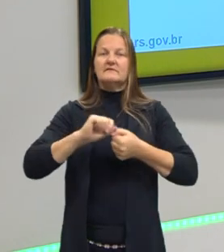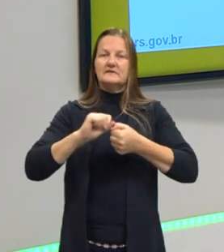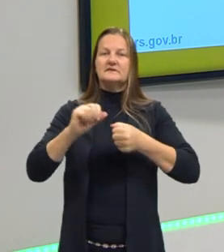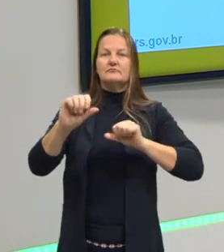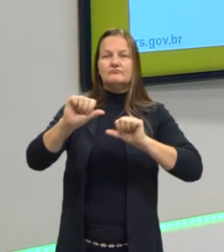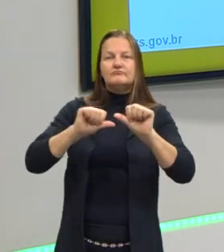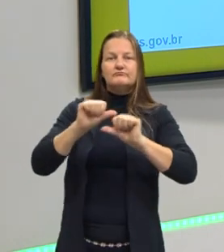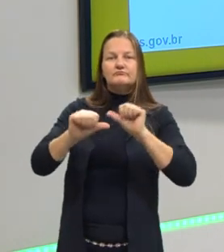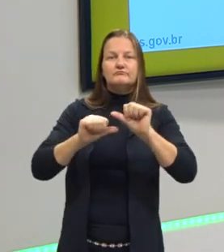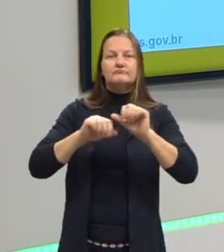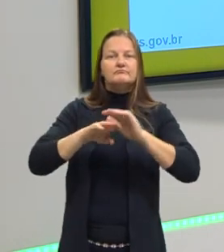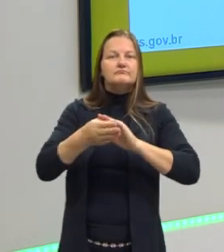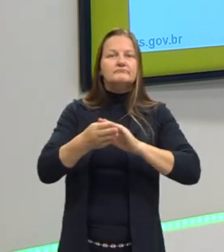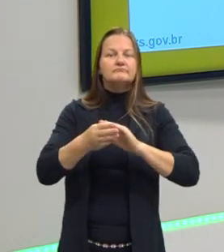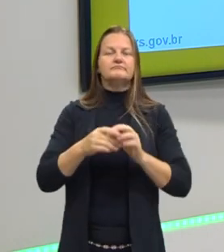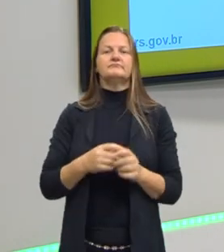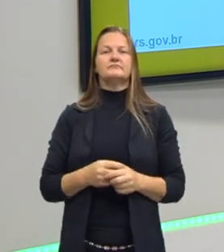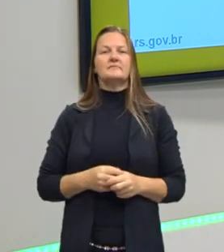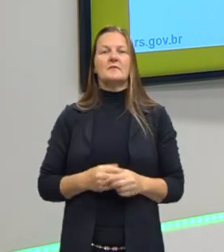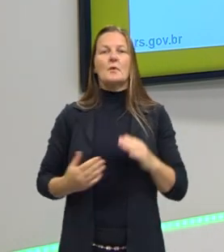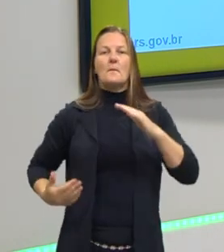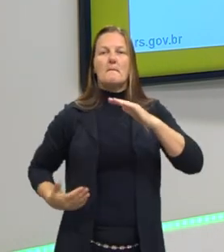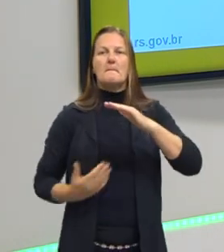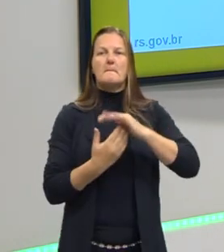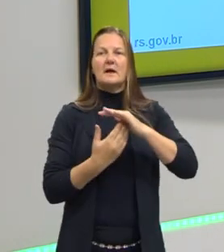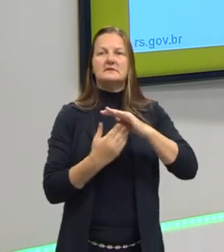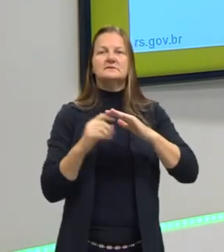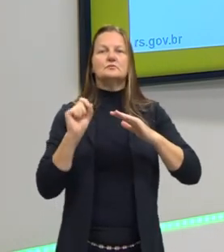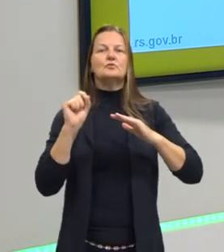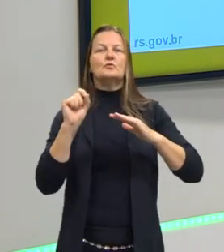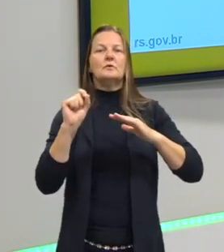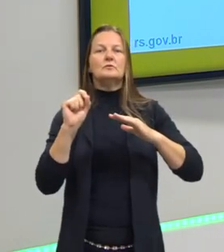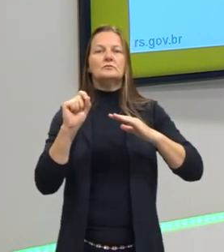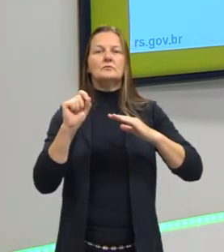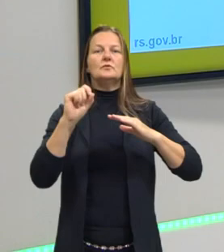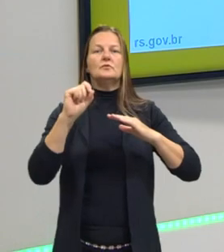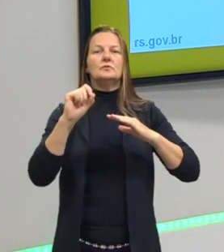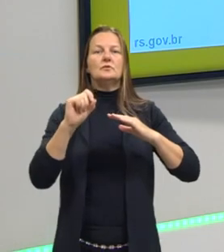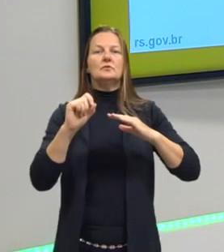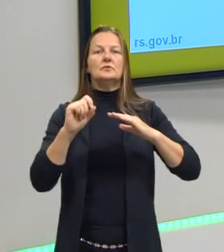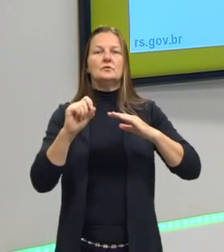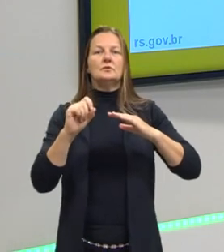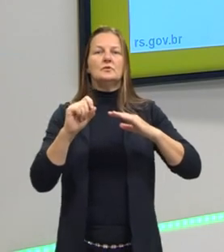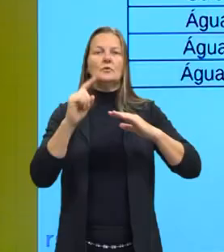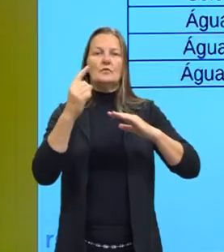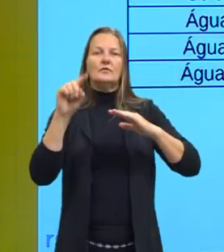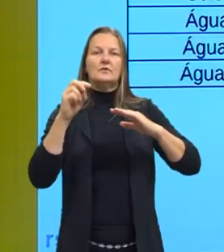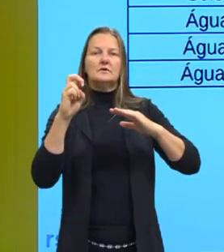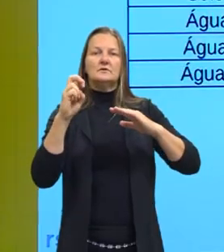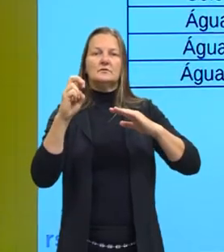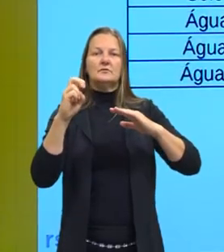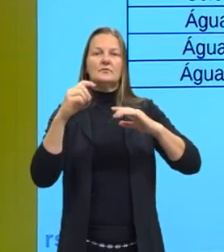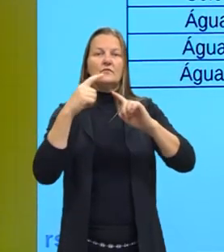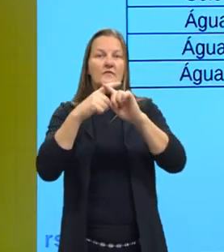conversão. Então, o máximo de resíduo que eu posso ter é 1,5 vezes 10⁻²g.